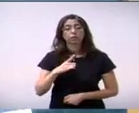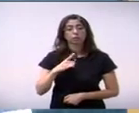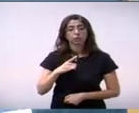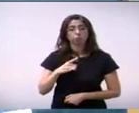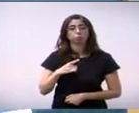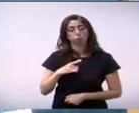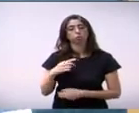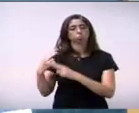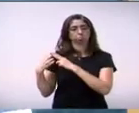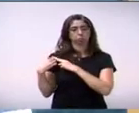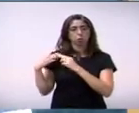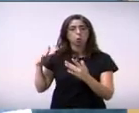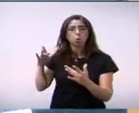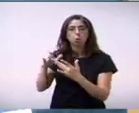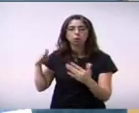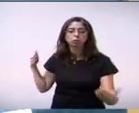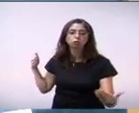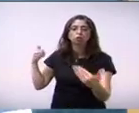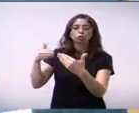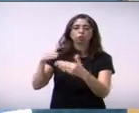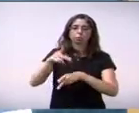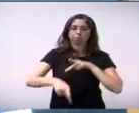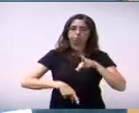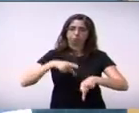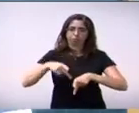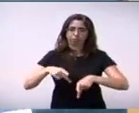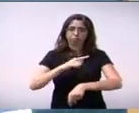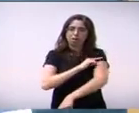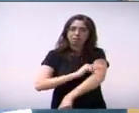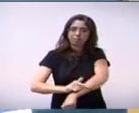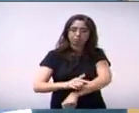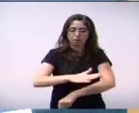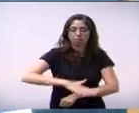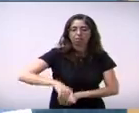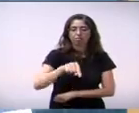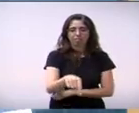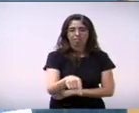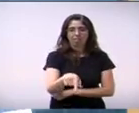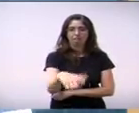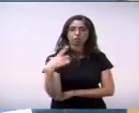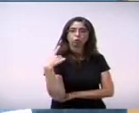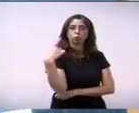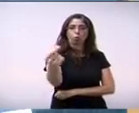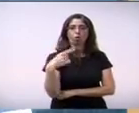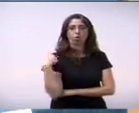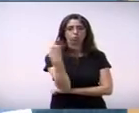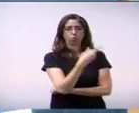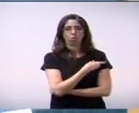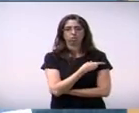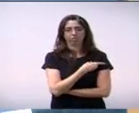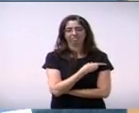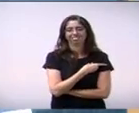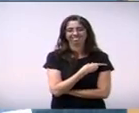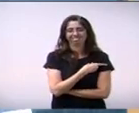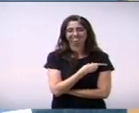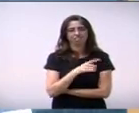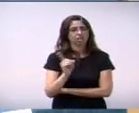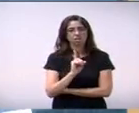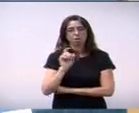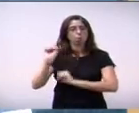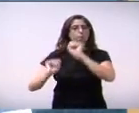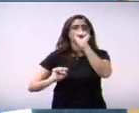obrigação e dever de primar. Pois foi o povo que nos colocou aqui, não foi a Galvani.